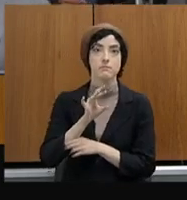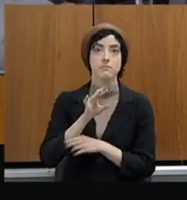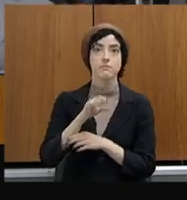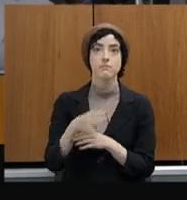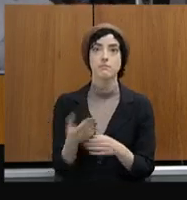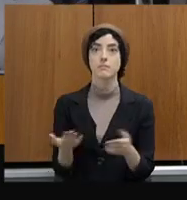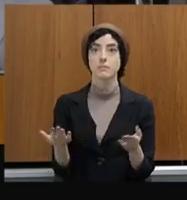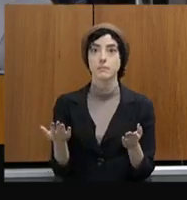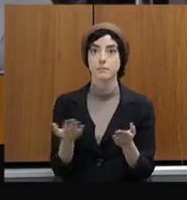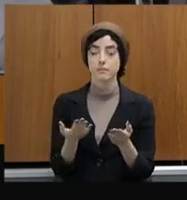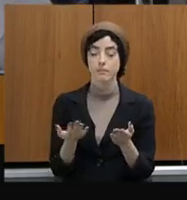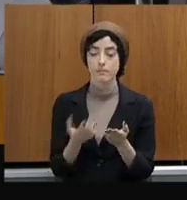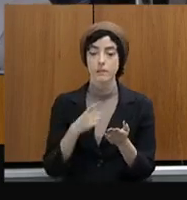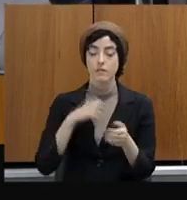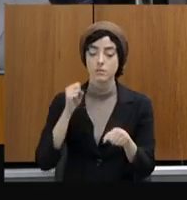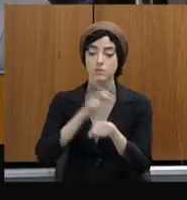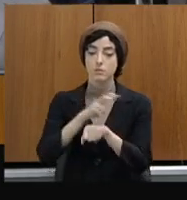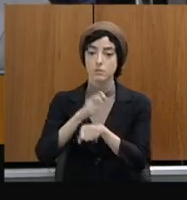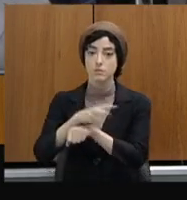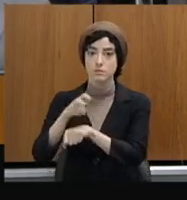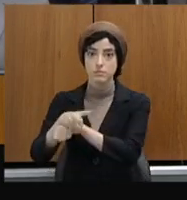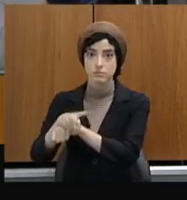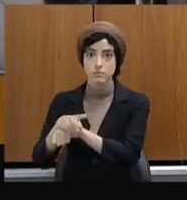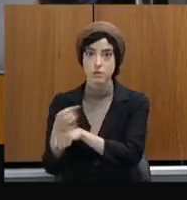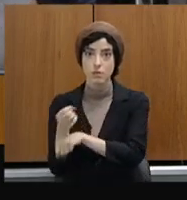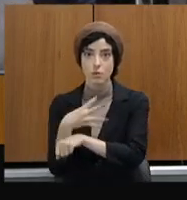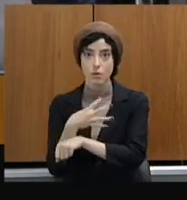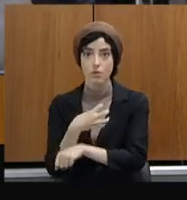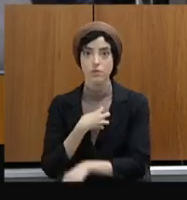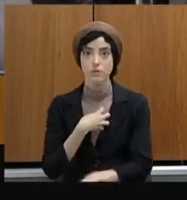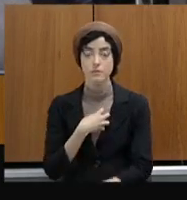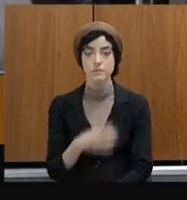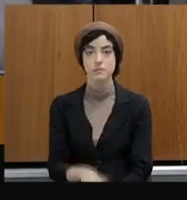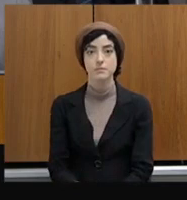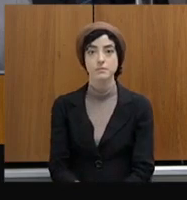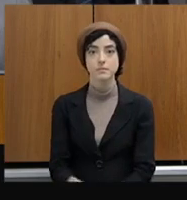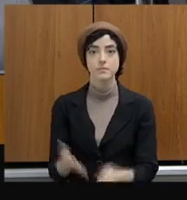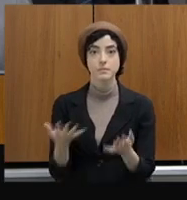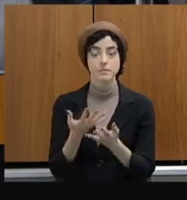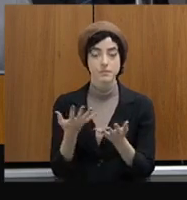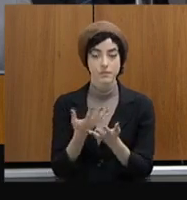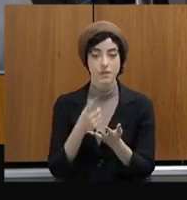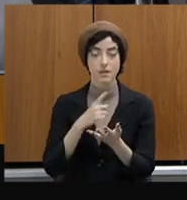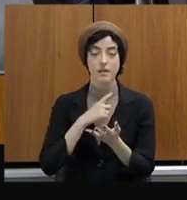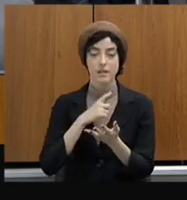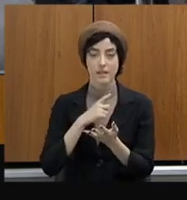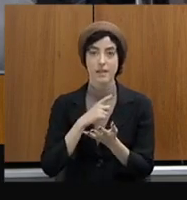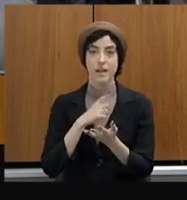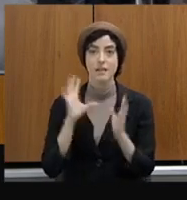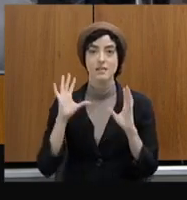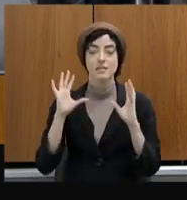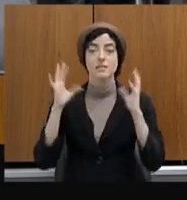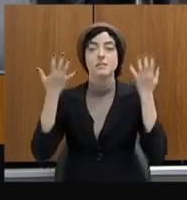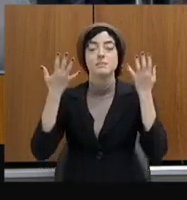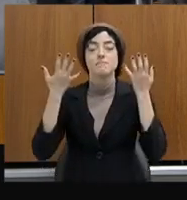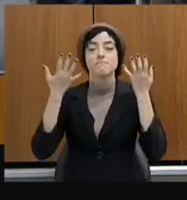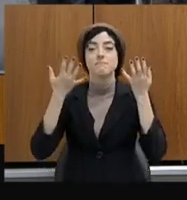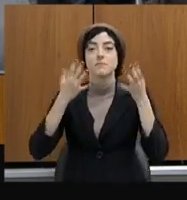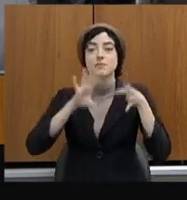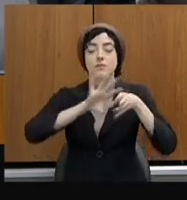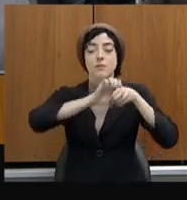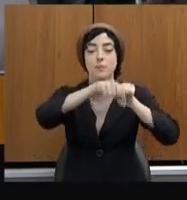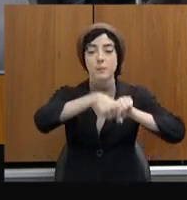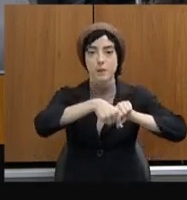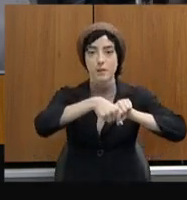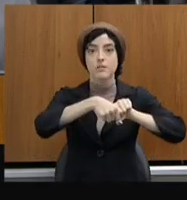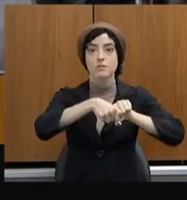solenidade de formatura ocorrerá agora, no próximo dia 21, às 10 horas.